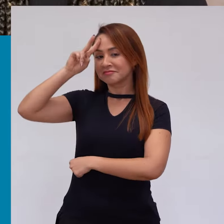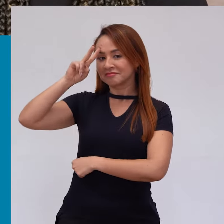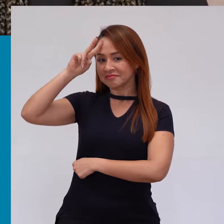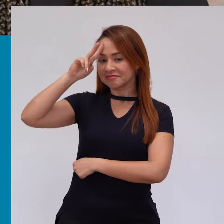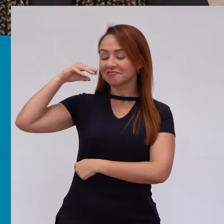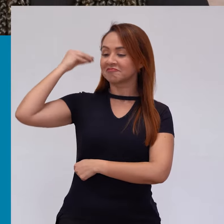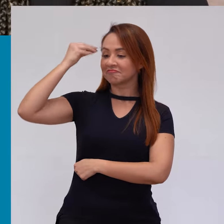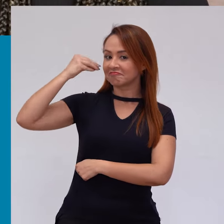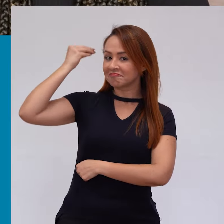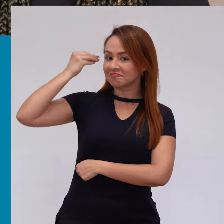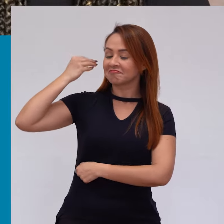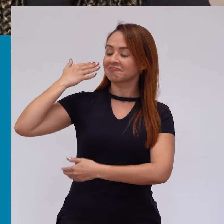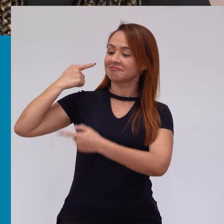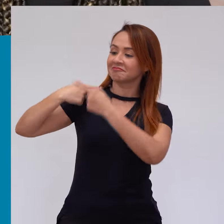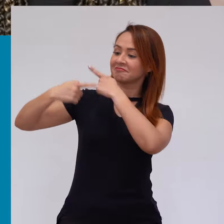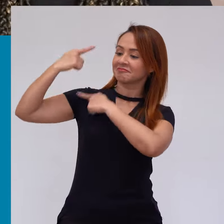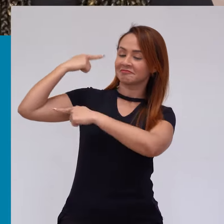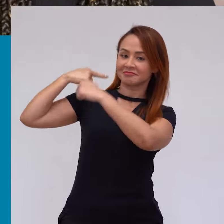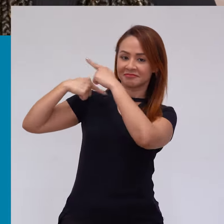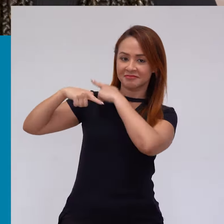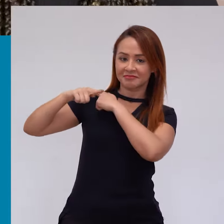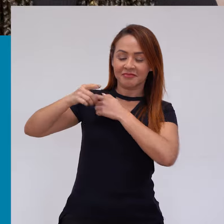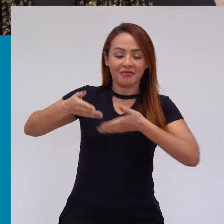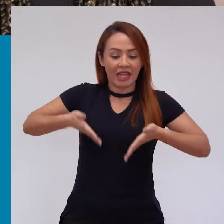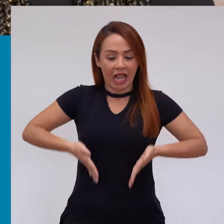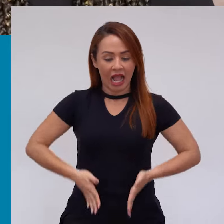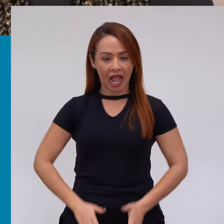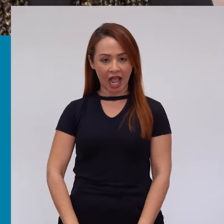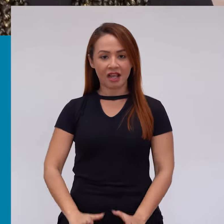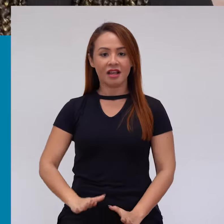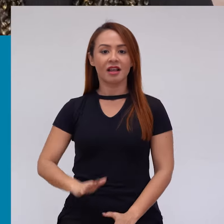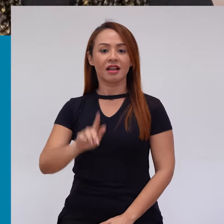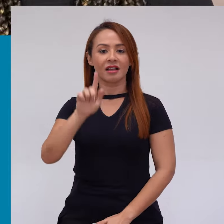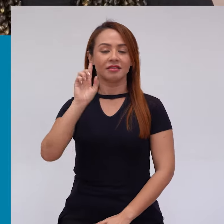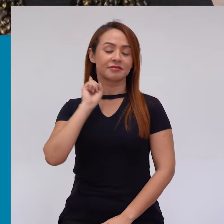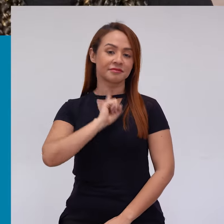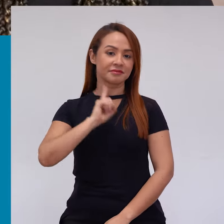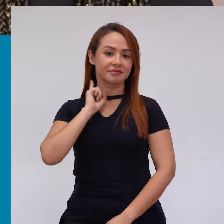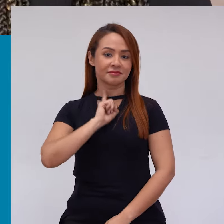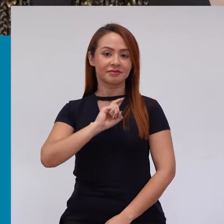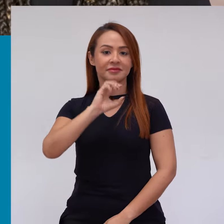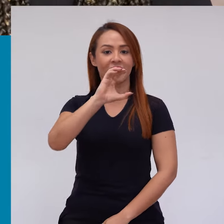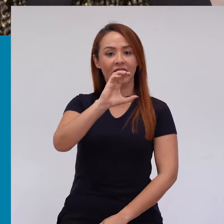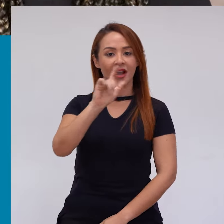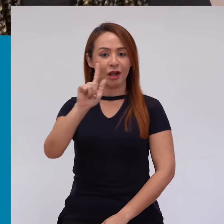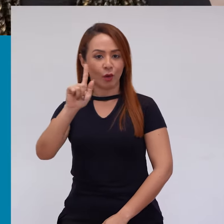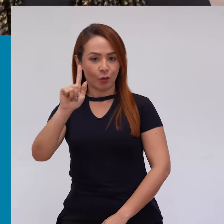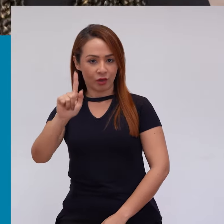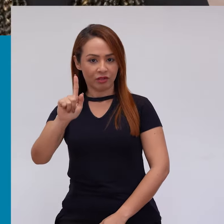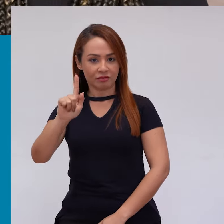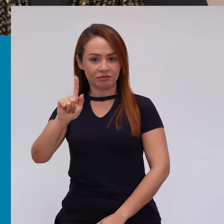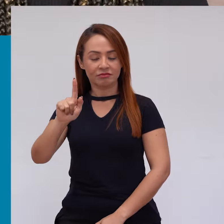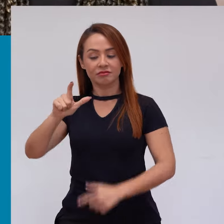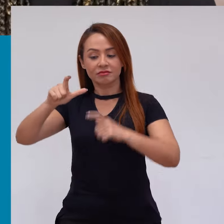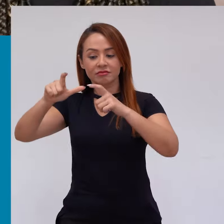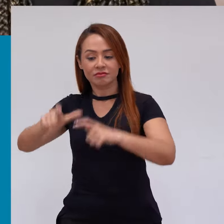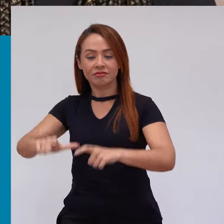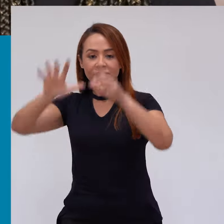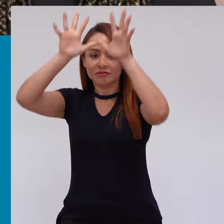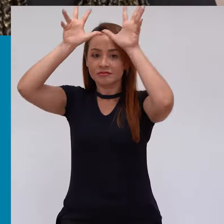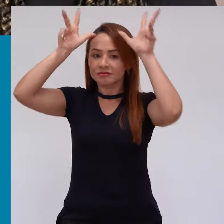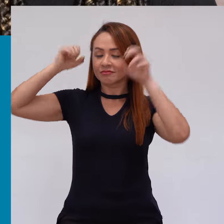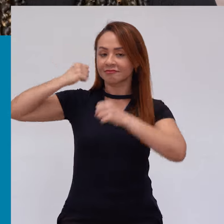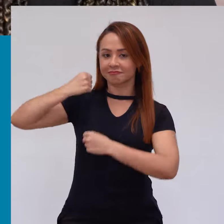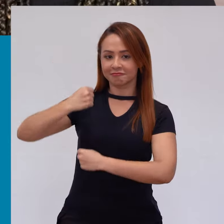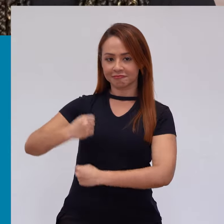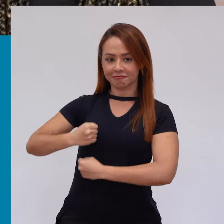ancestralidade. Sou de Minas Gerais, descendente do quilombo de Campo Grande, do quilombo de Palmares. A gente não